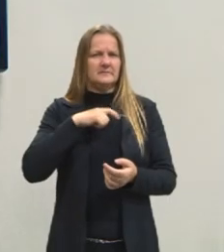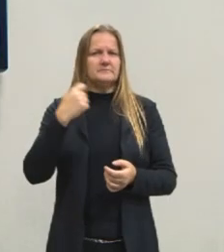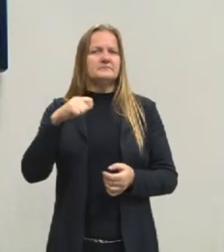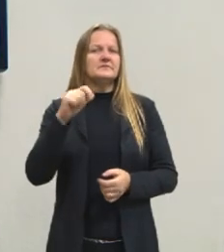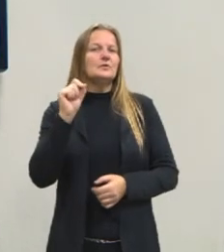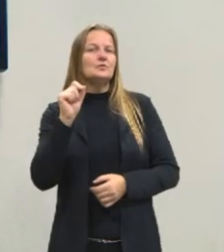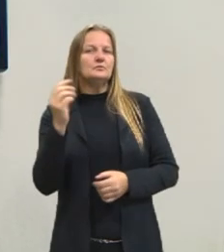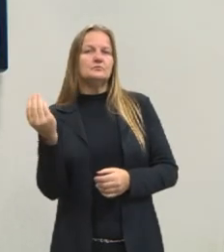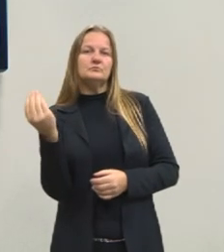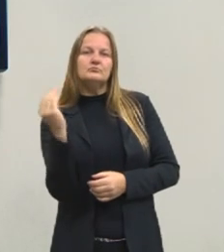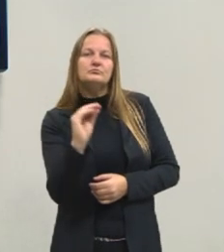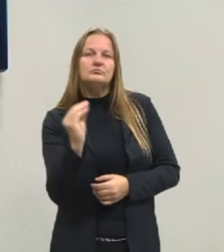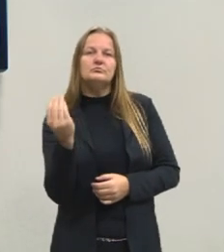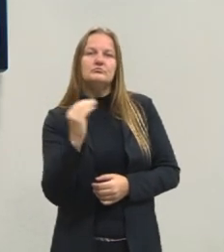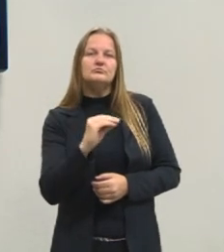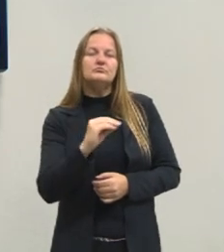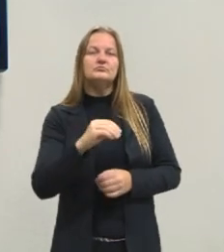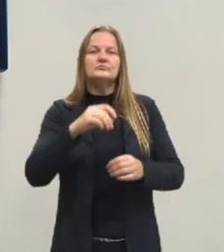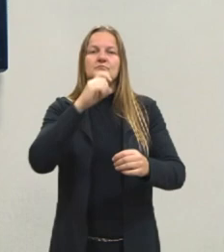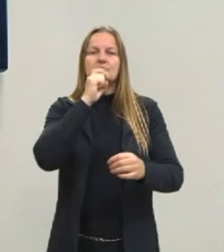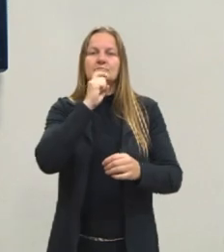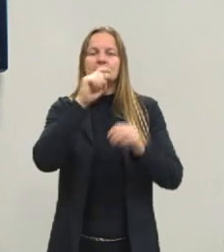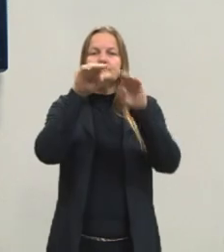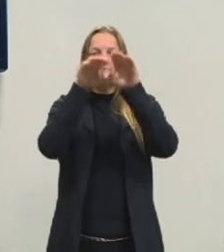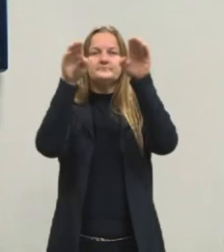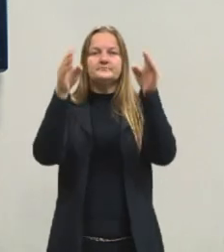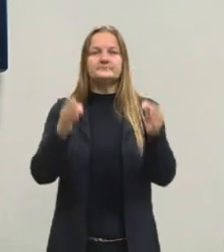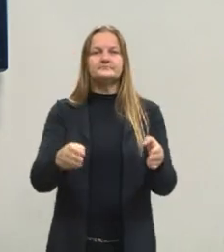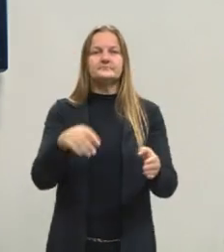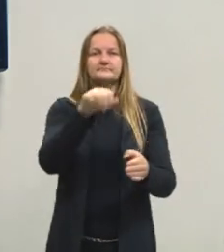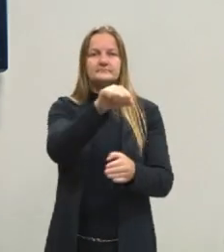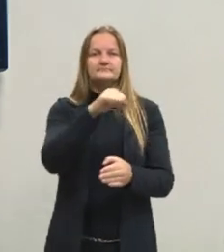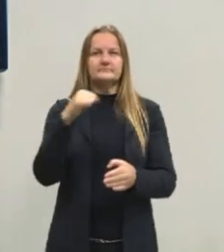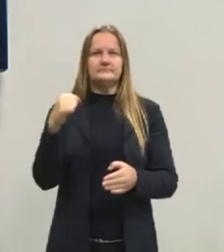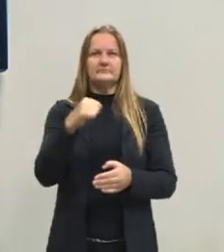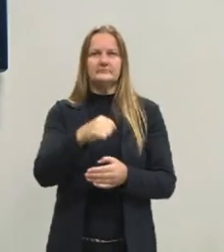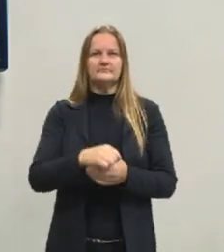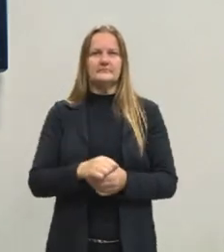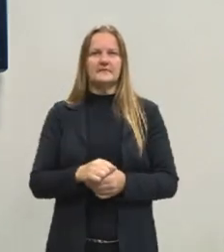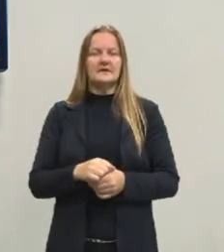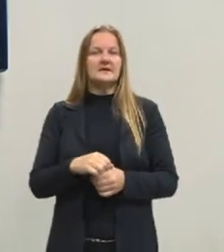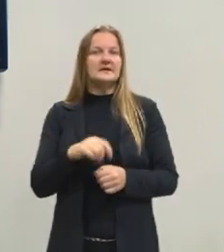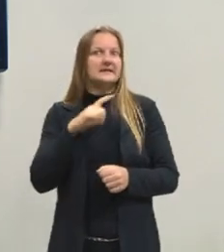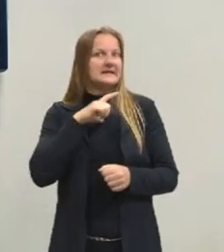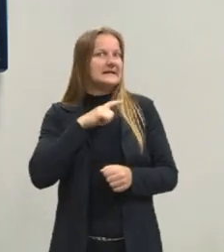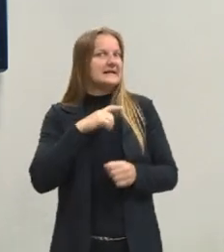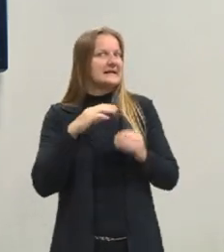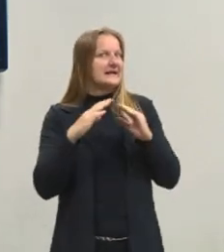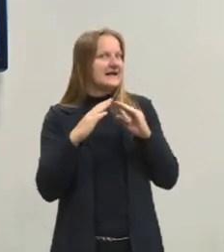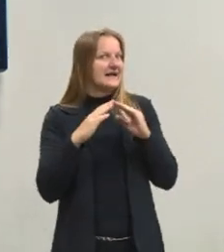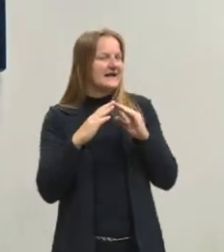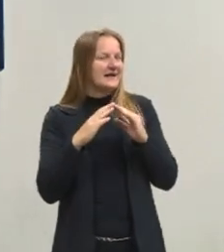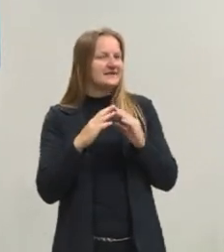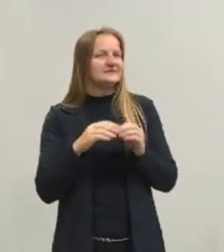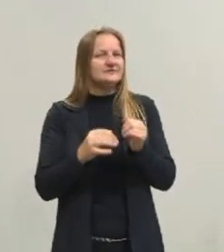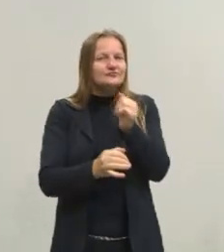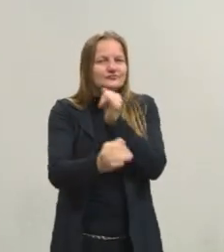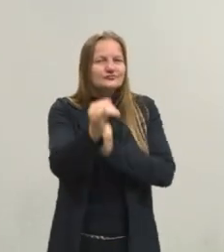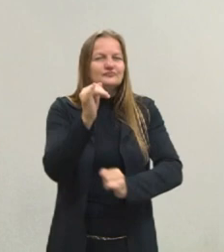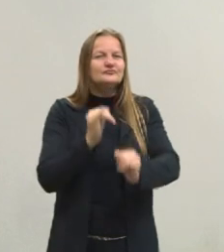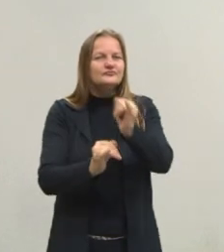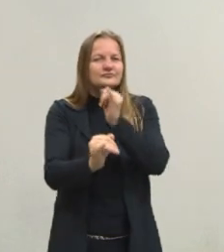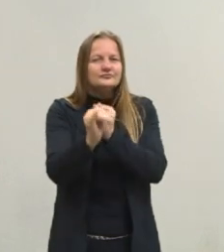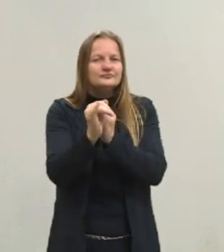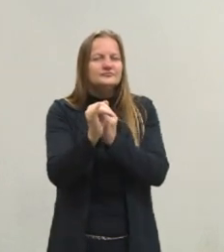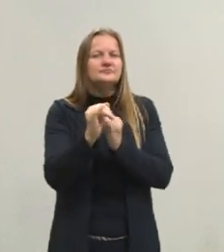colocar algo a mais na minha geladeira? E aí eu estou falando daquelas receitinhas caseiras, que se a gente pesquisar ali na internet, vem